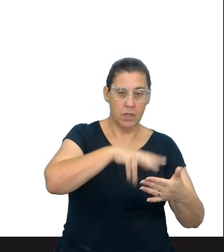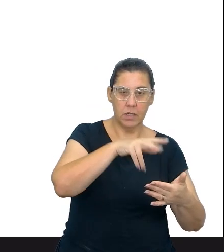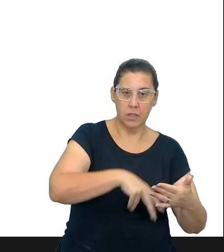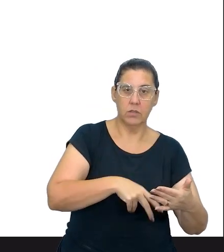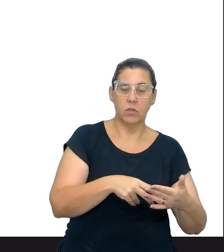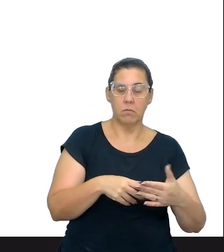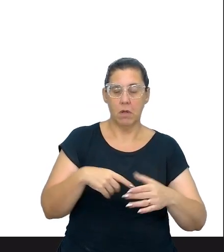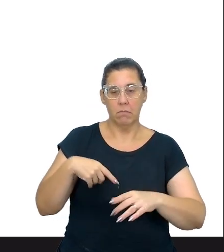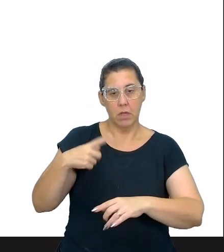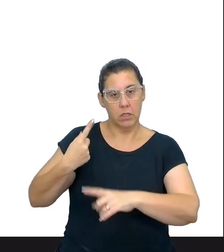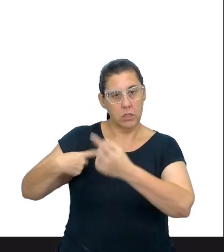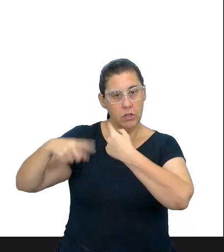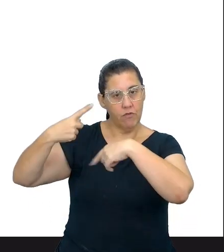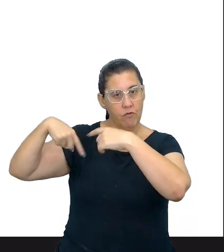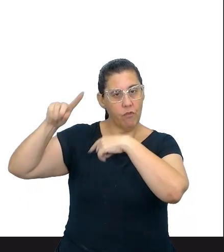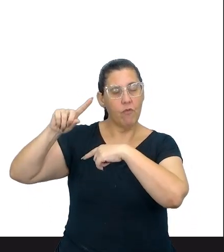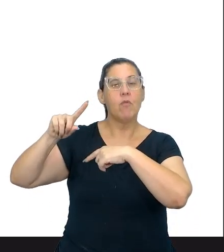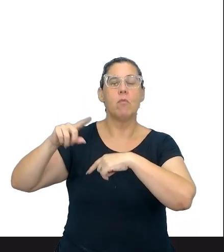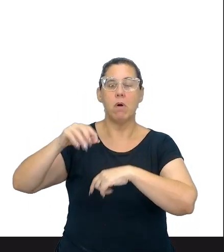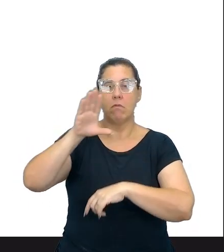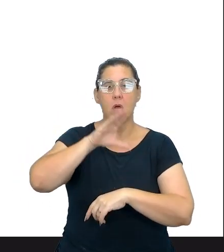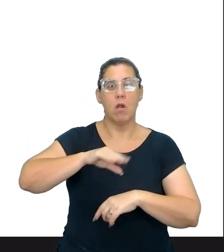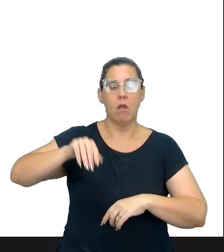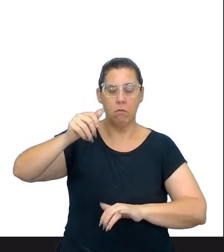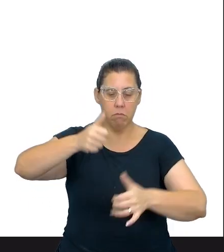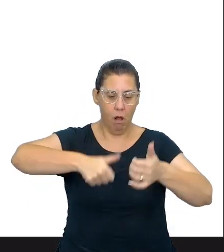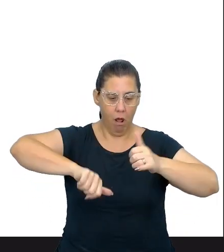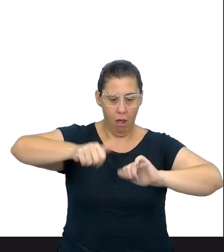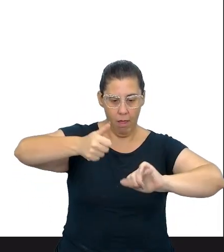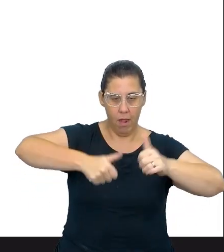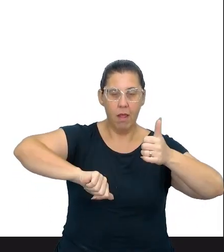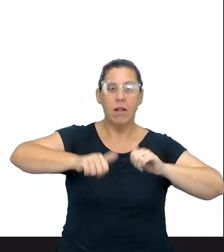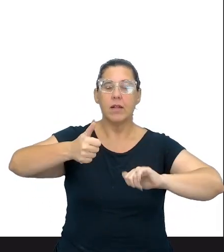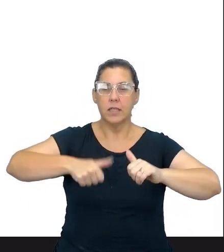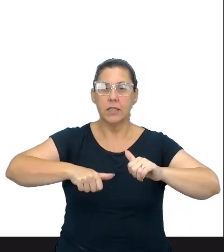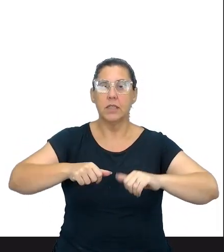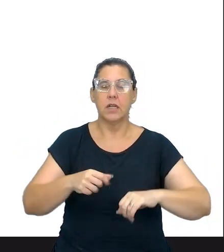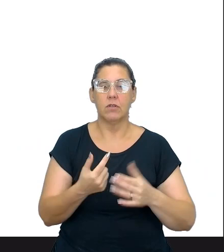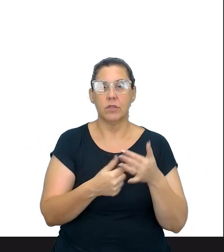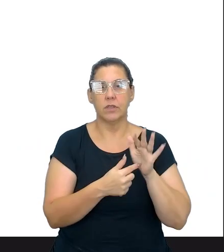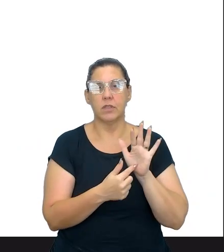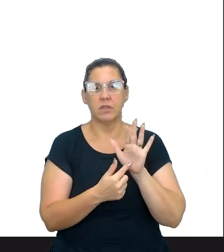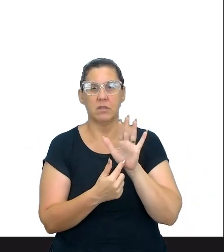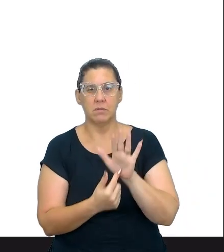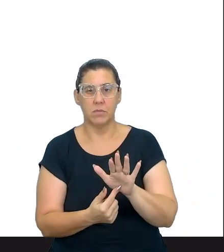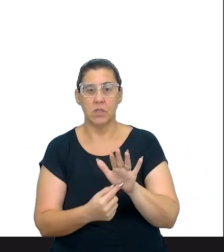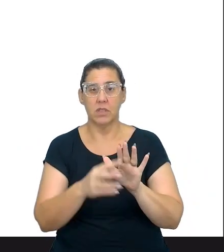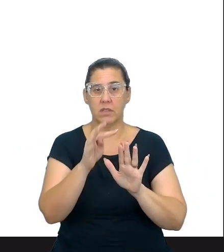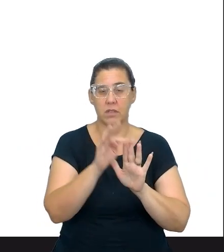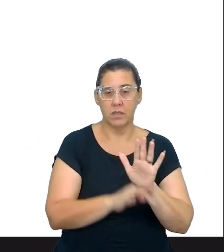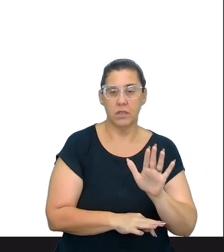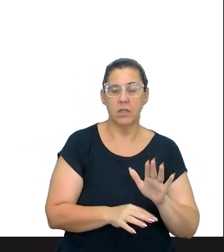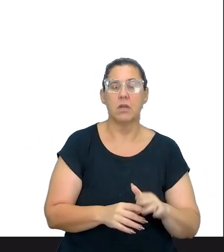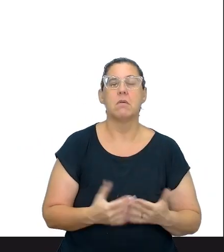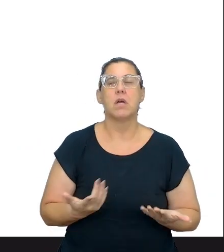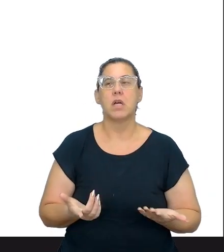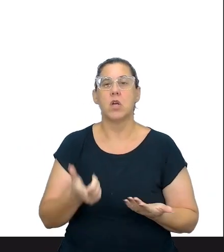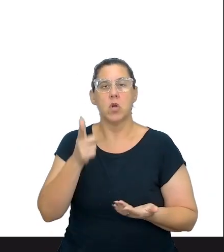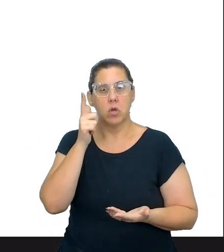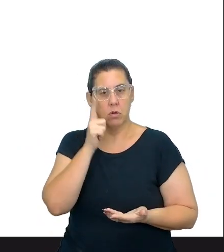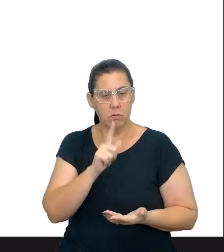para esse desenvolvimento da oralidade, para análise linguística, né? Daquilo que está sendo apresentado naquele texto para que ele